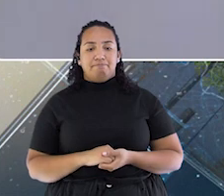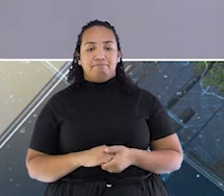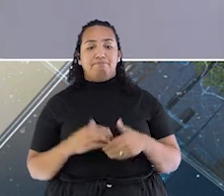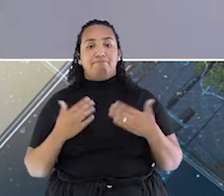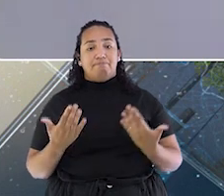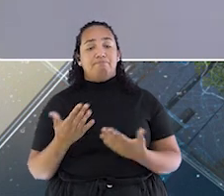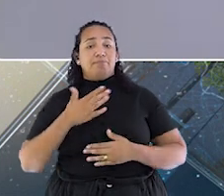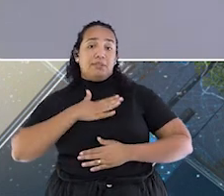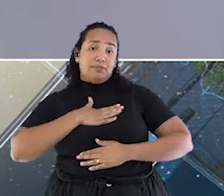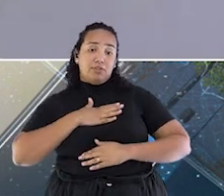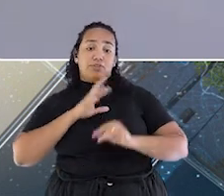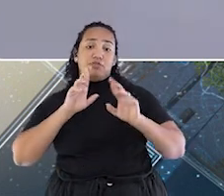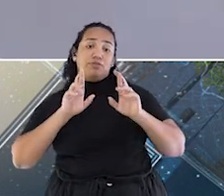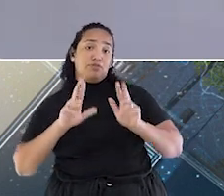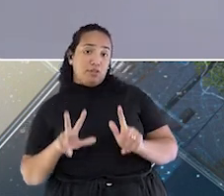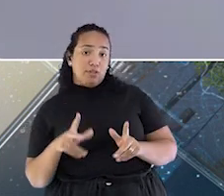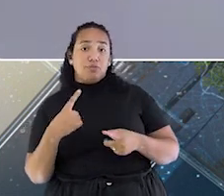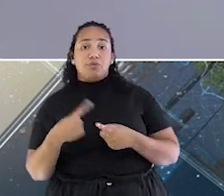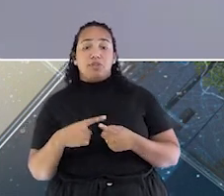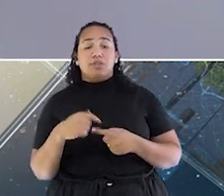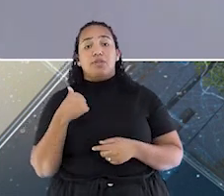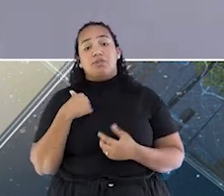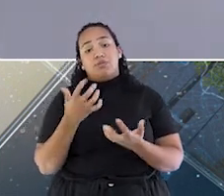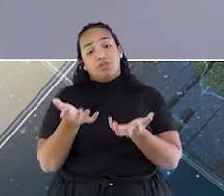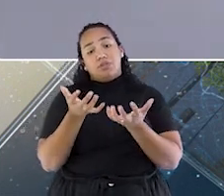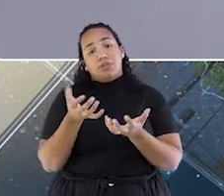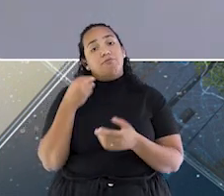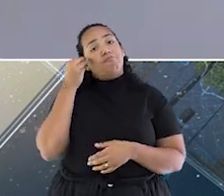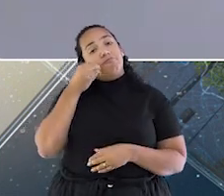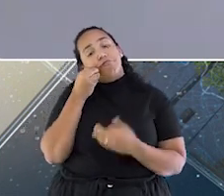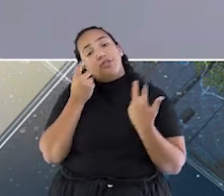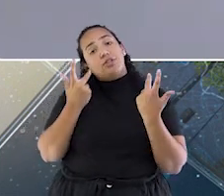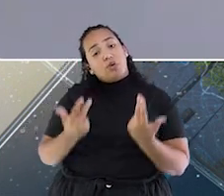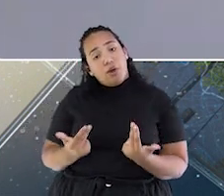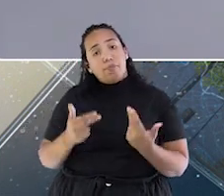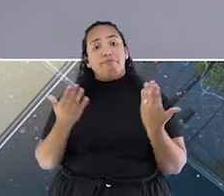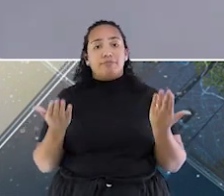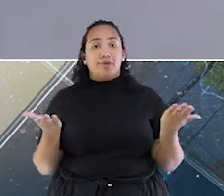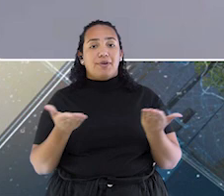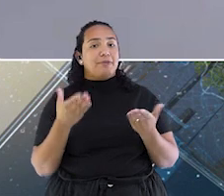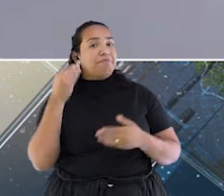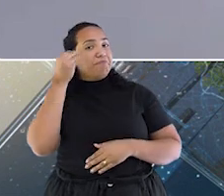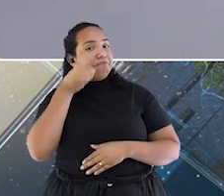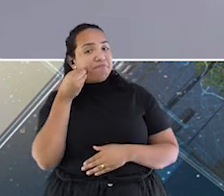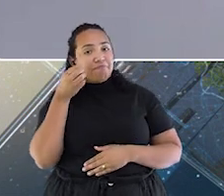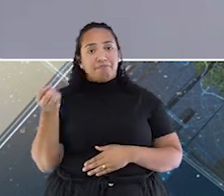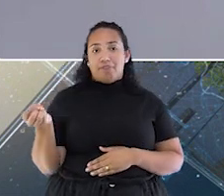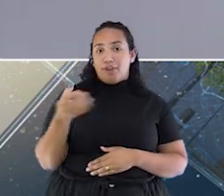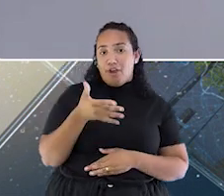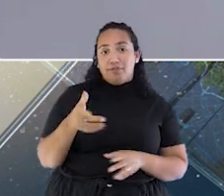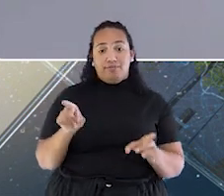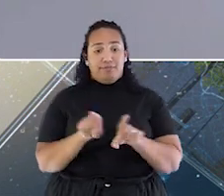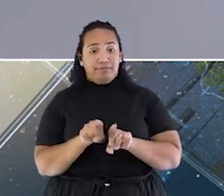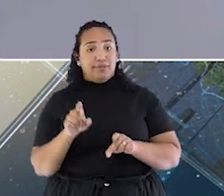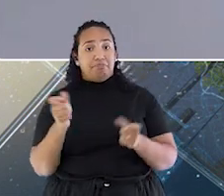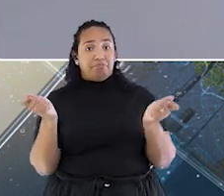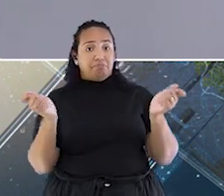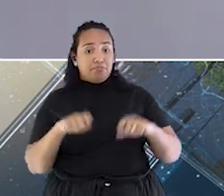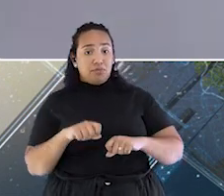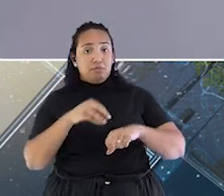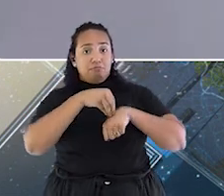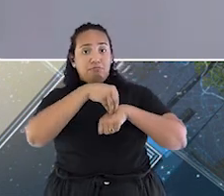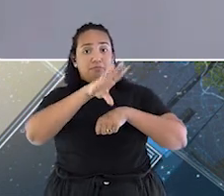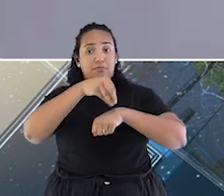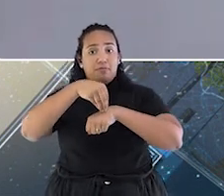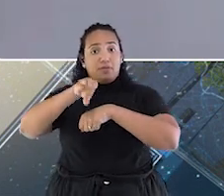diferente, porque eu sempre quis fazer algo do tipo, então me trouxe experiências novas e a possibilidade de estar transmitindo para